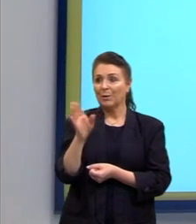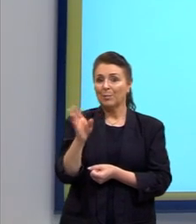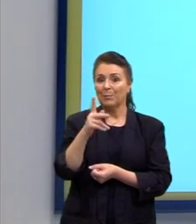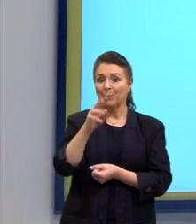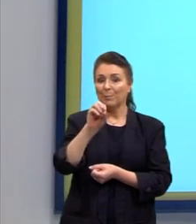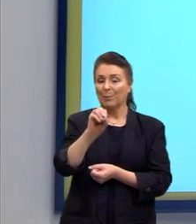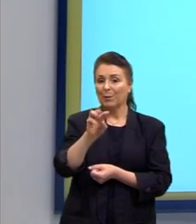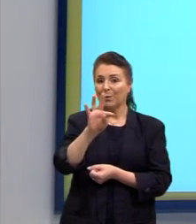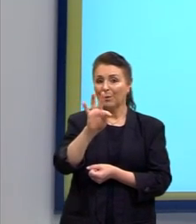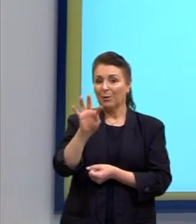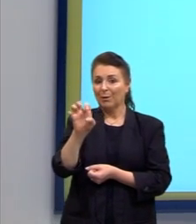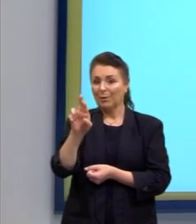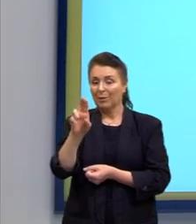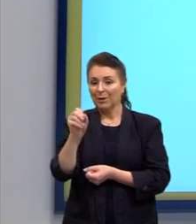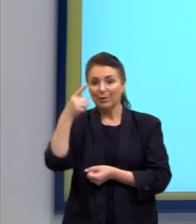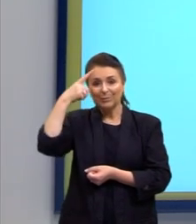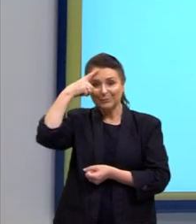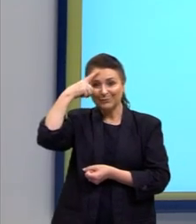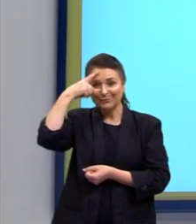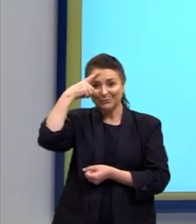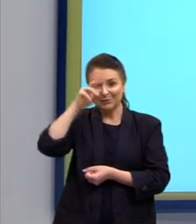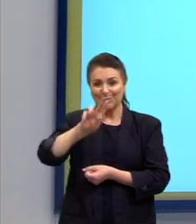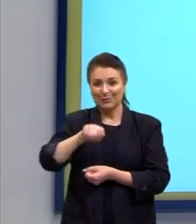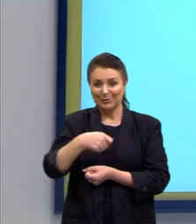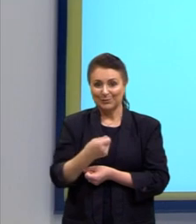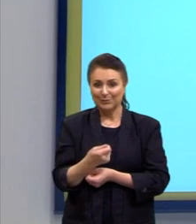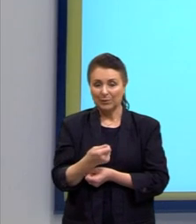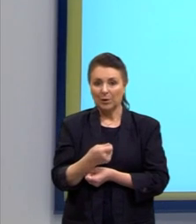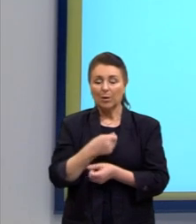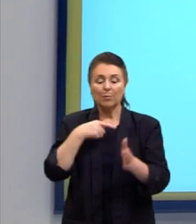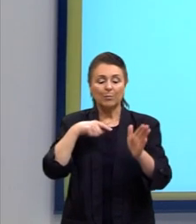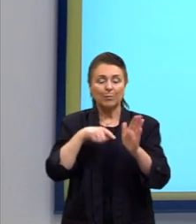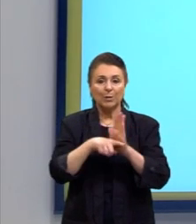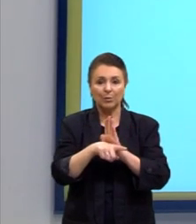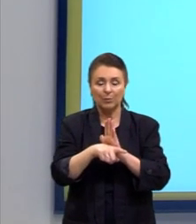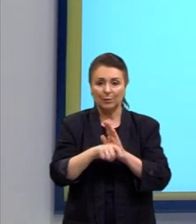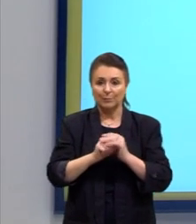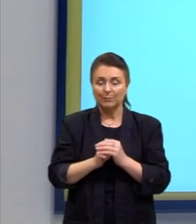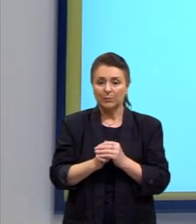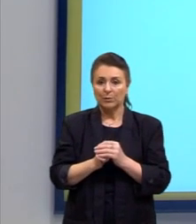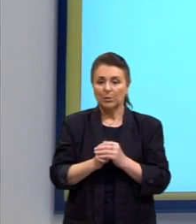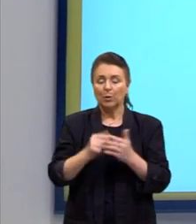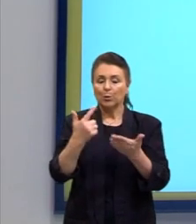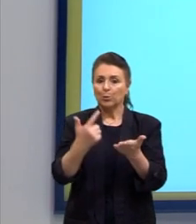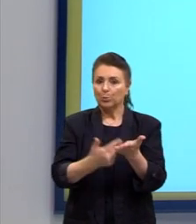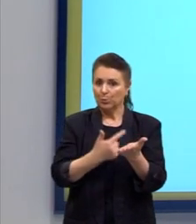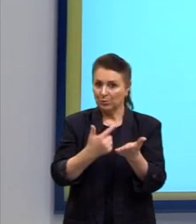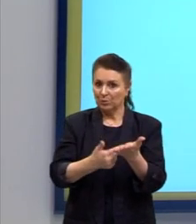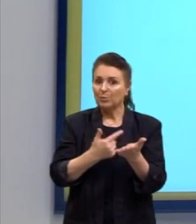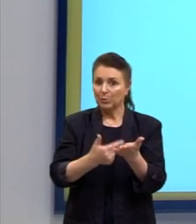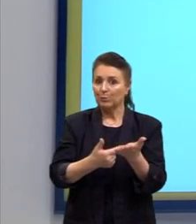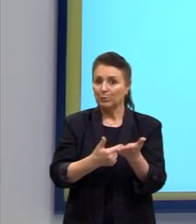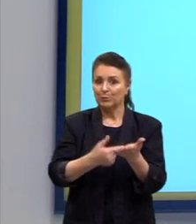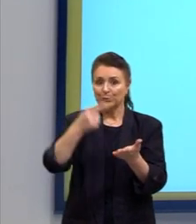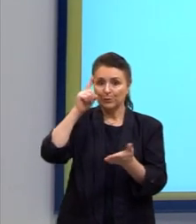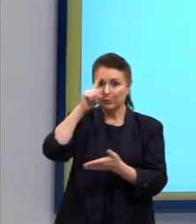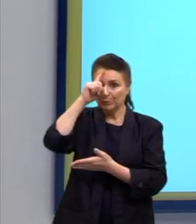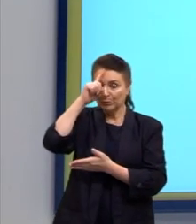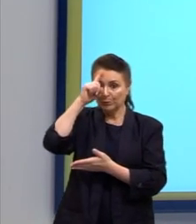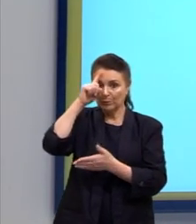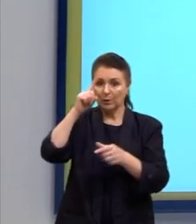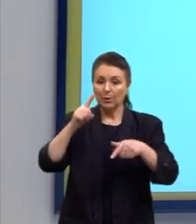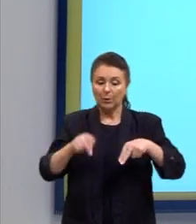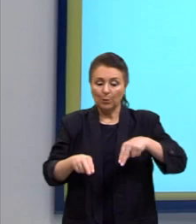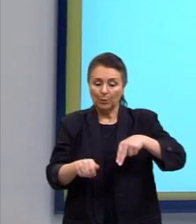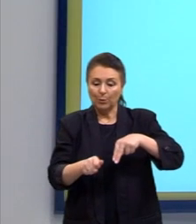Tem que gostar dos dois. Mas vamos lá. A nossa questão diz o seguinte. Nos livros Harry Potter, um anagrama